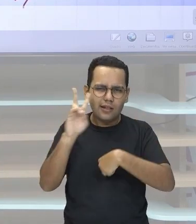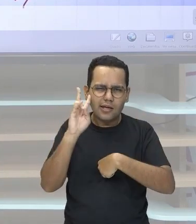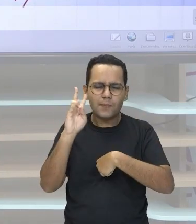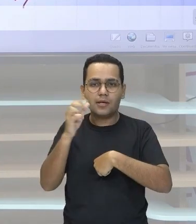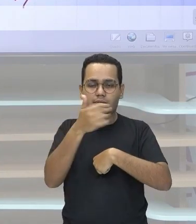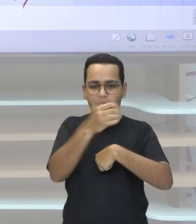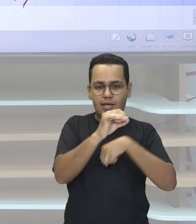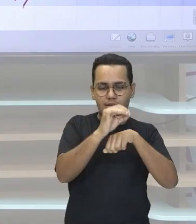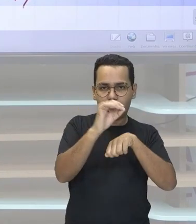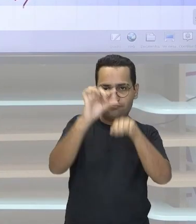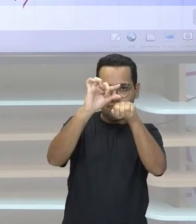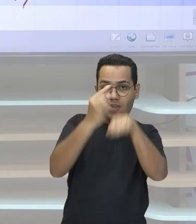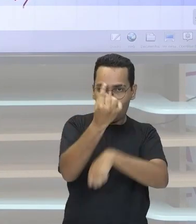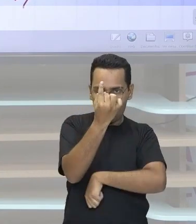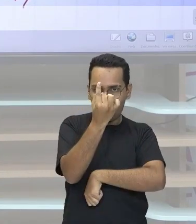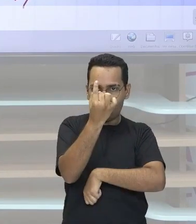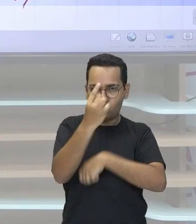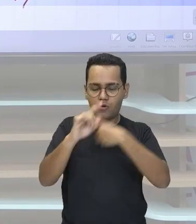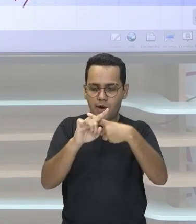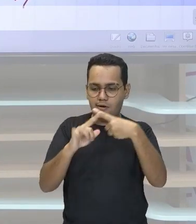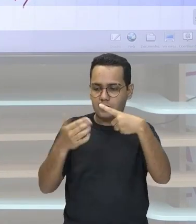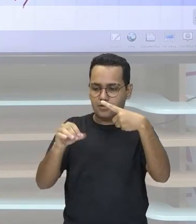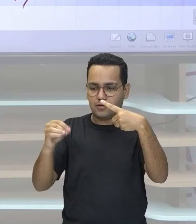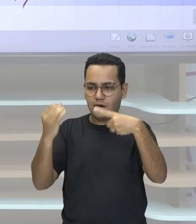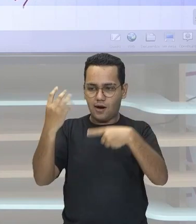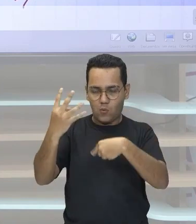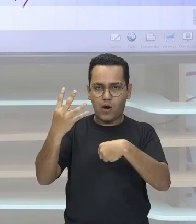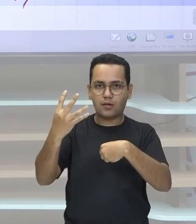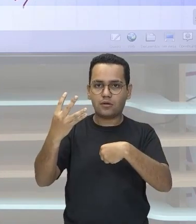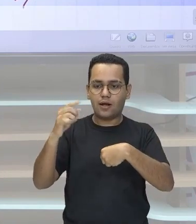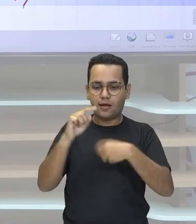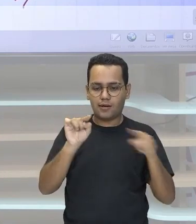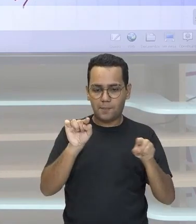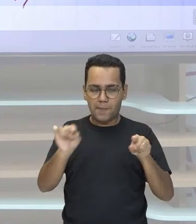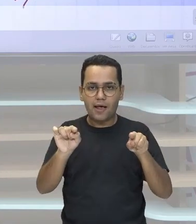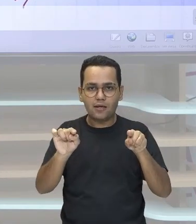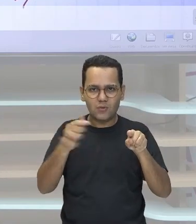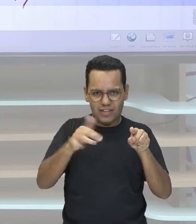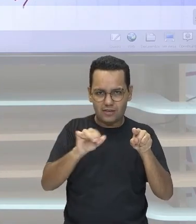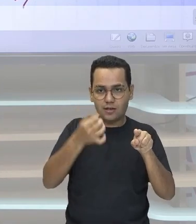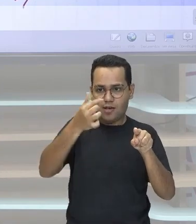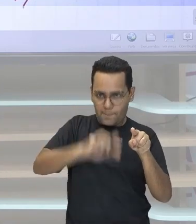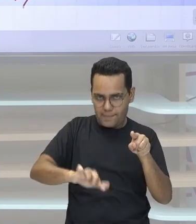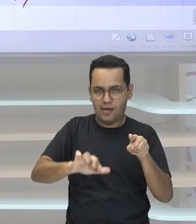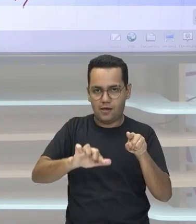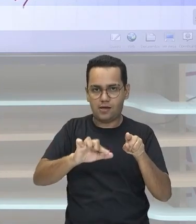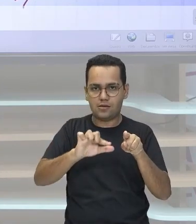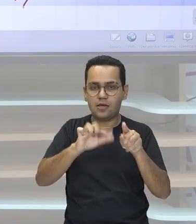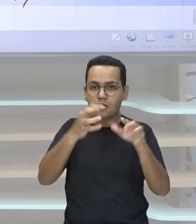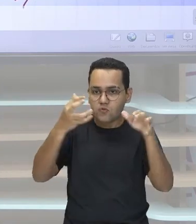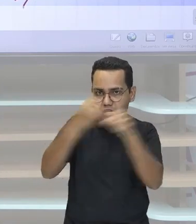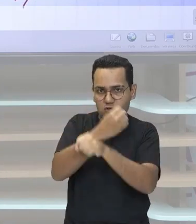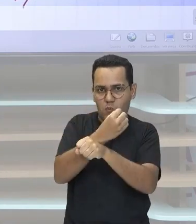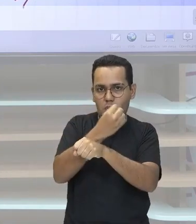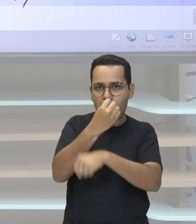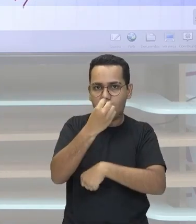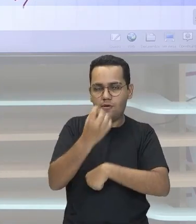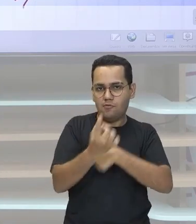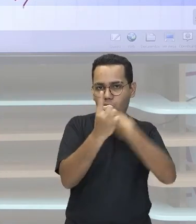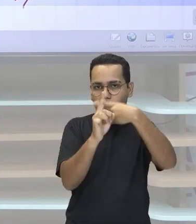Que nós vimos anteriormente E aí sim Chegamos à mesma base Aí nós Conseguimos fazer a conta Beleza?